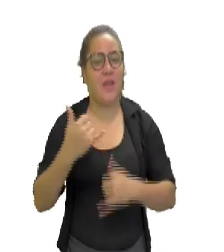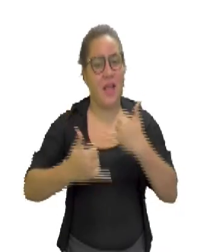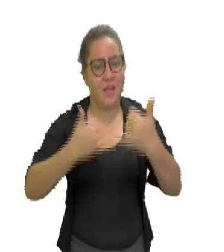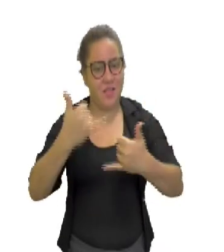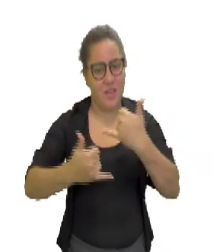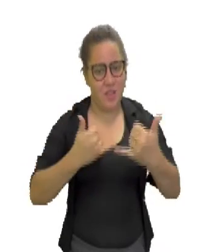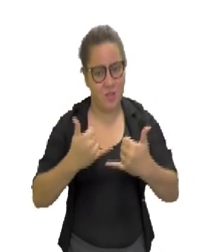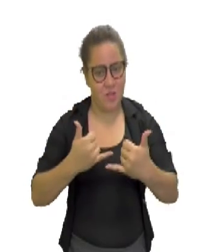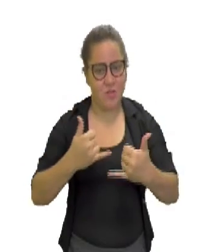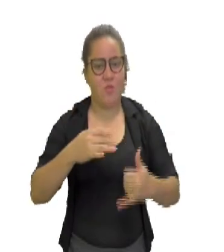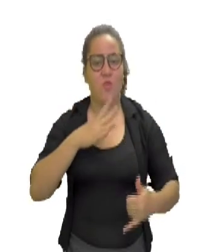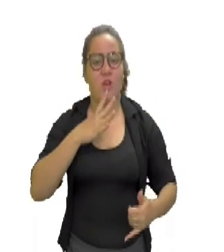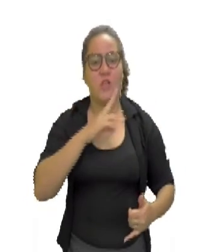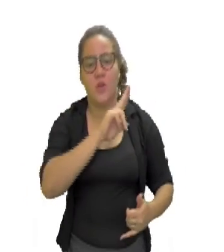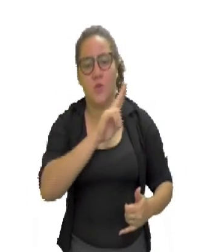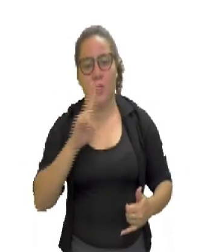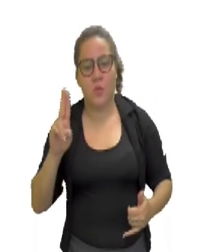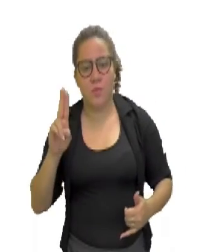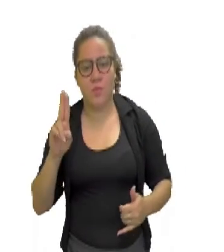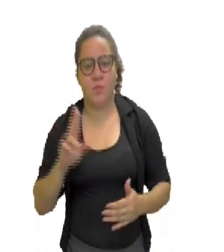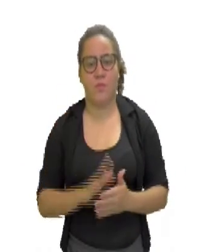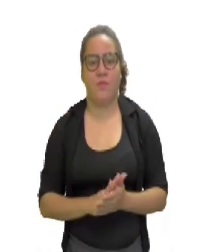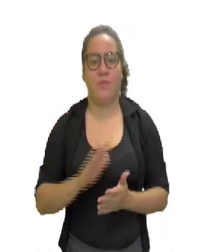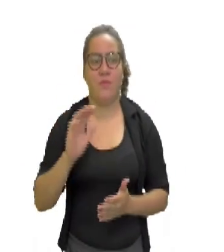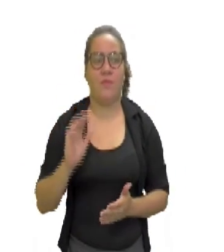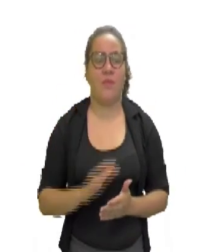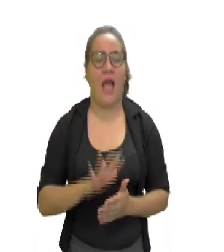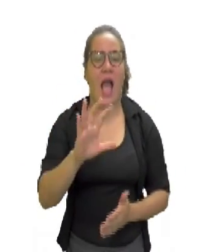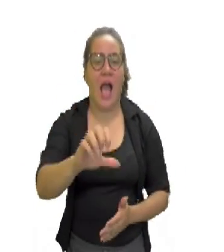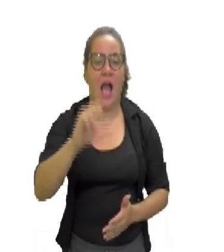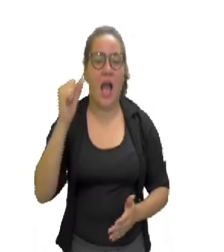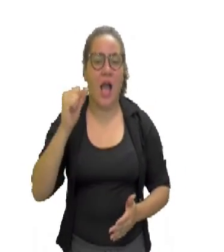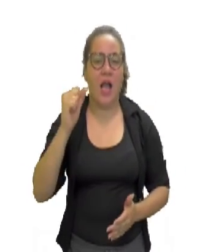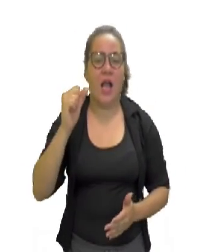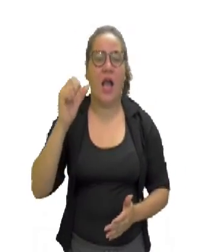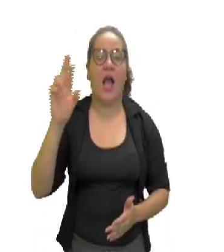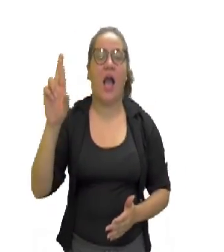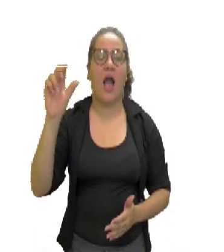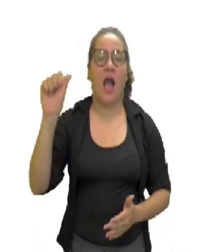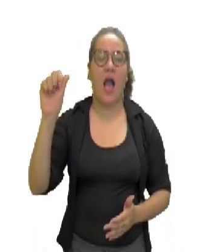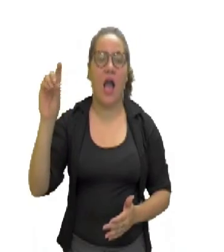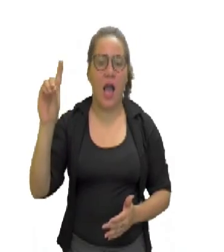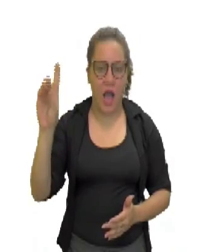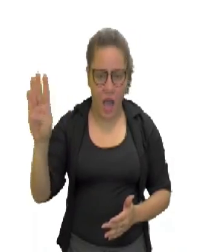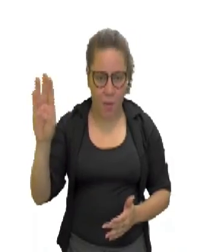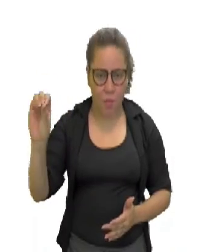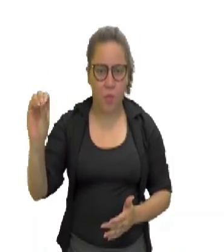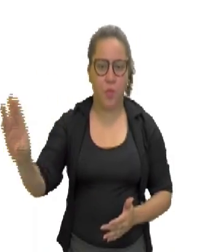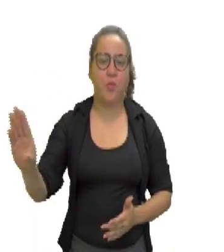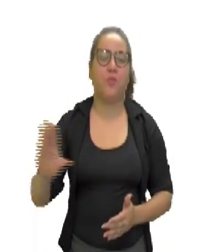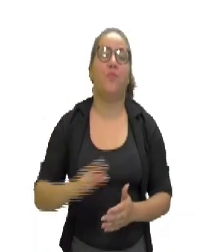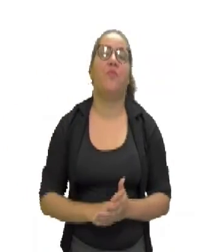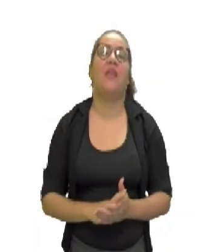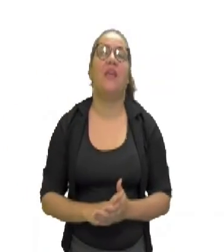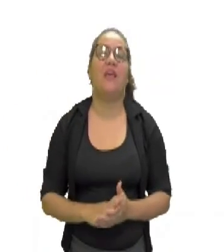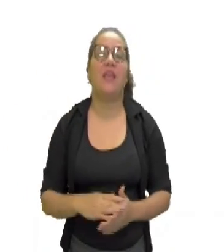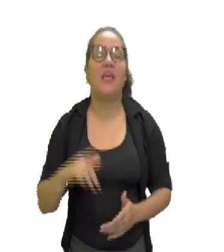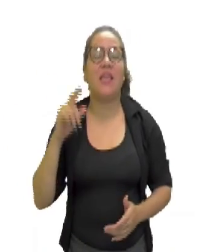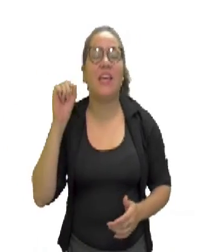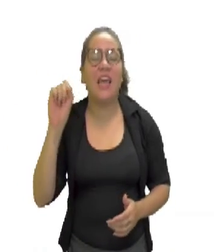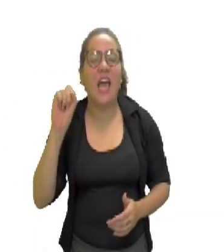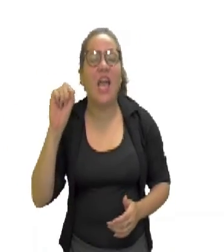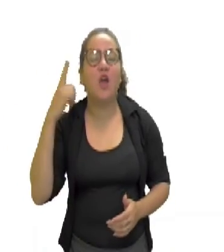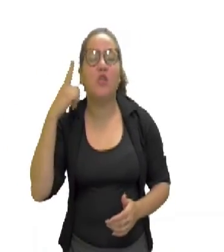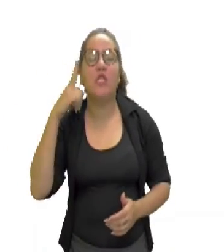a maioria de vocês, que é o arranca-rabo. A ideia, quem arrancar o rabo do outro primeiro,